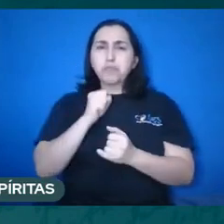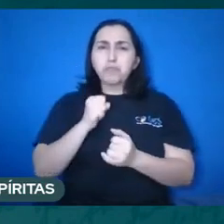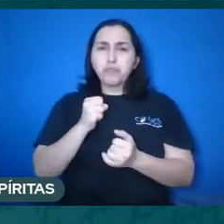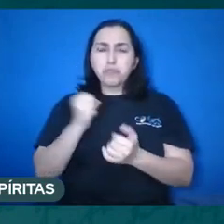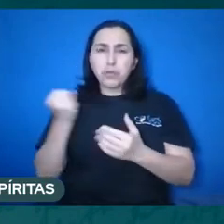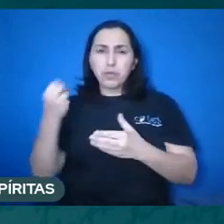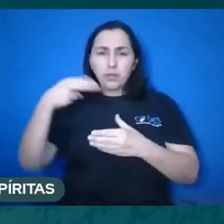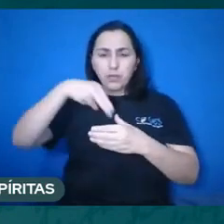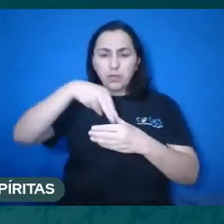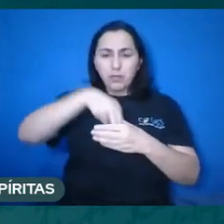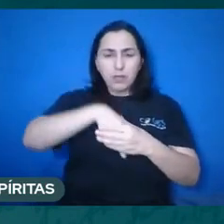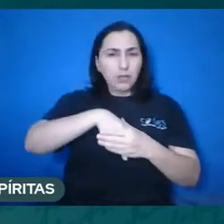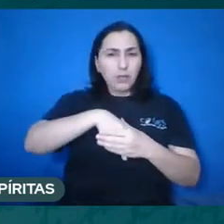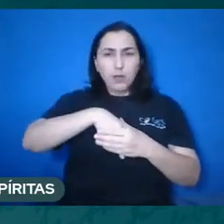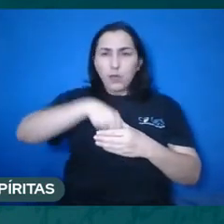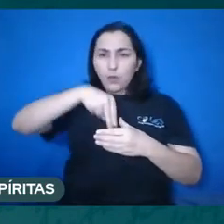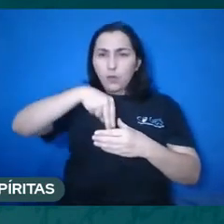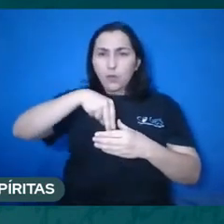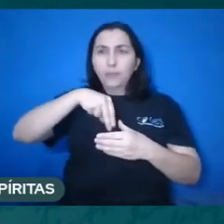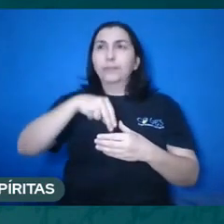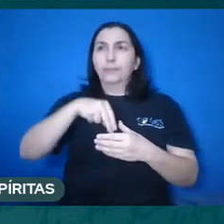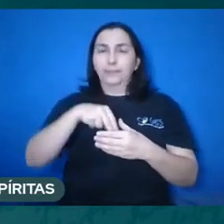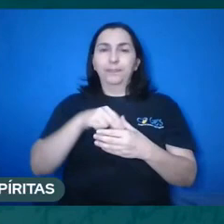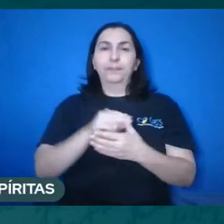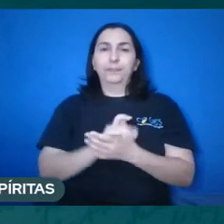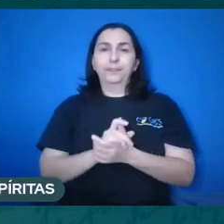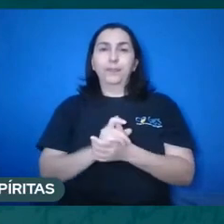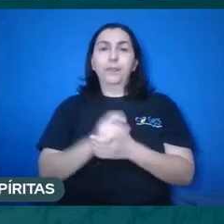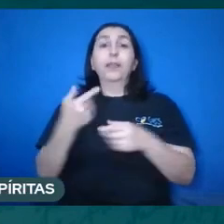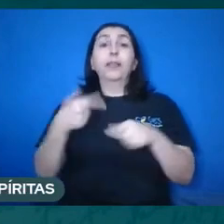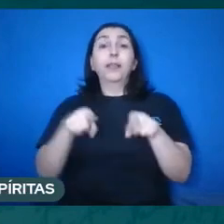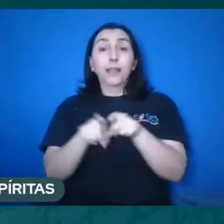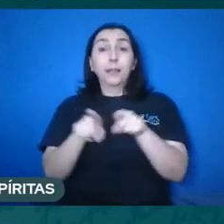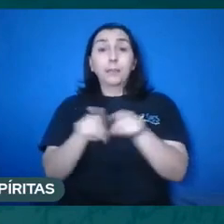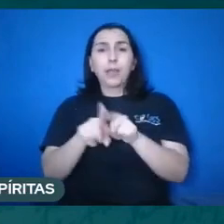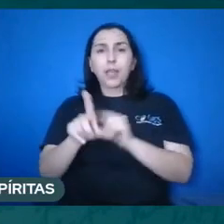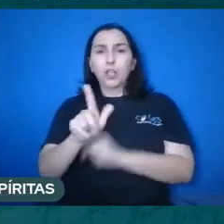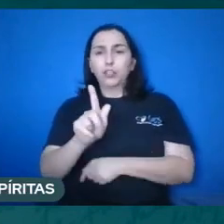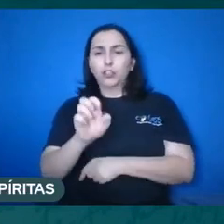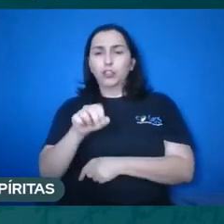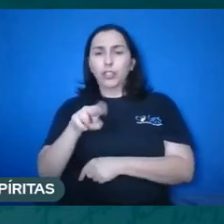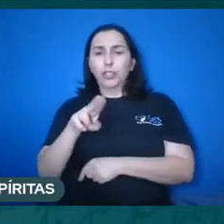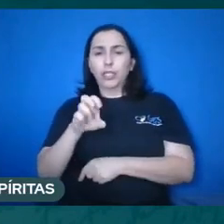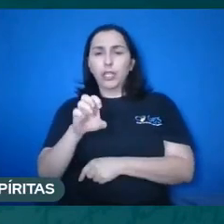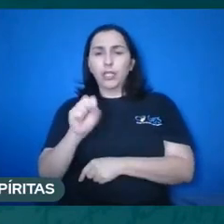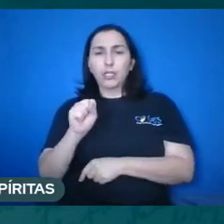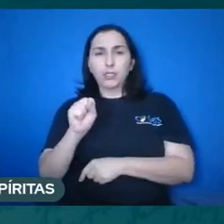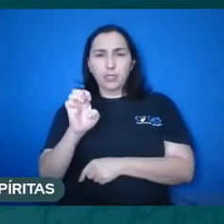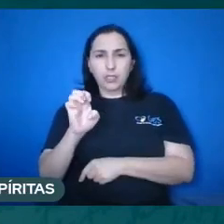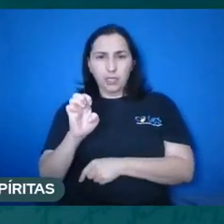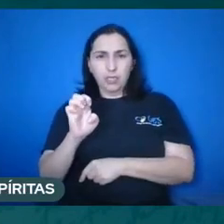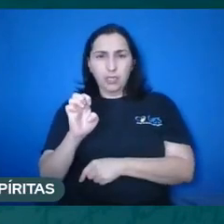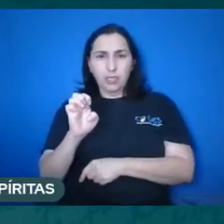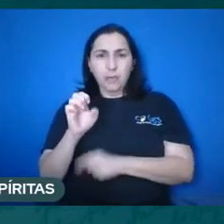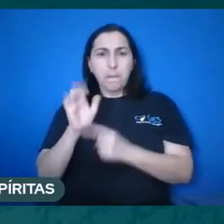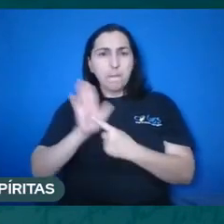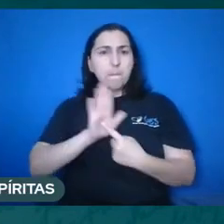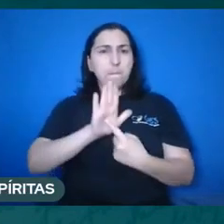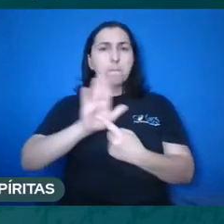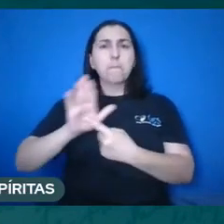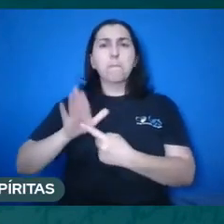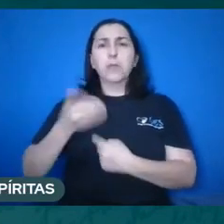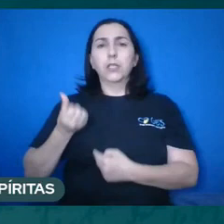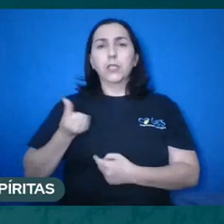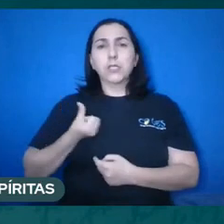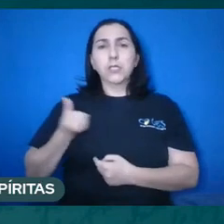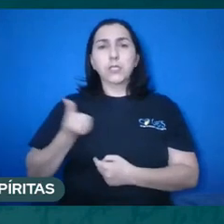movimento ao corpo. E aí nós vamos lá para o Gênesis bíblico, quando se tem, no sexto dia, o sopro